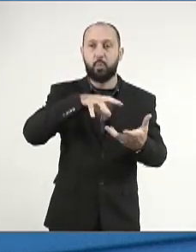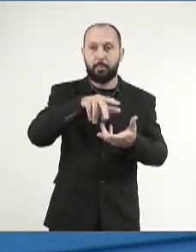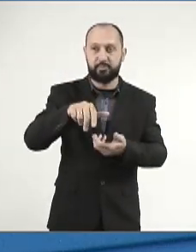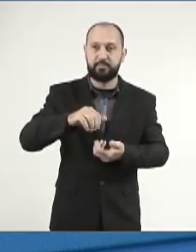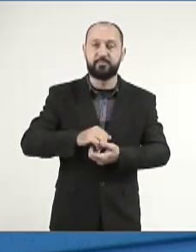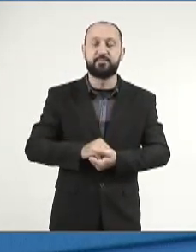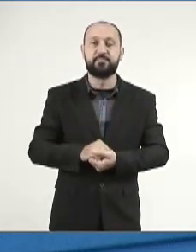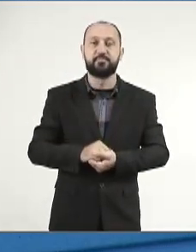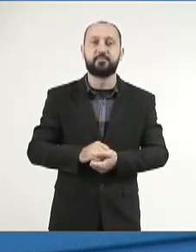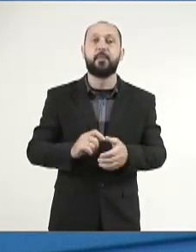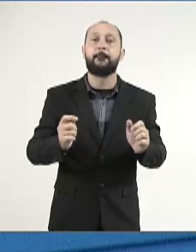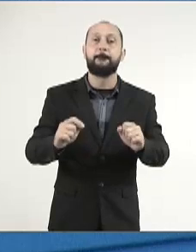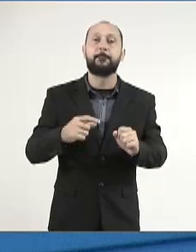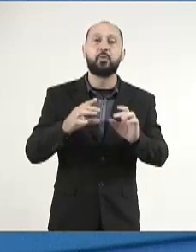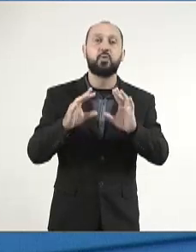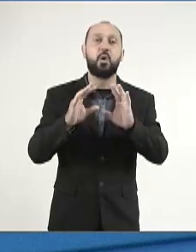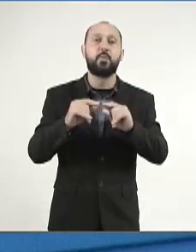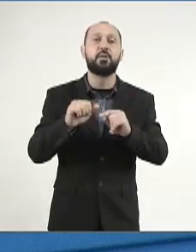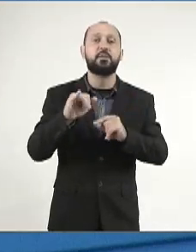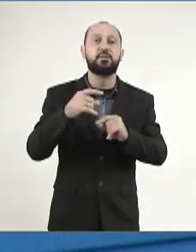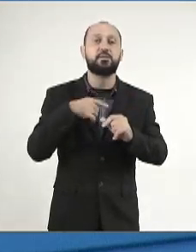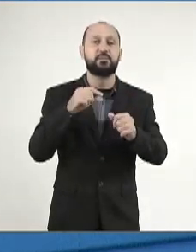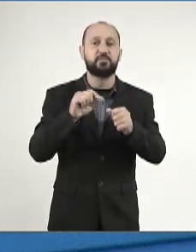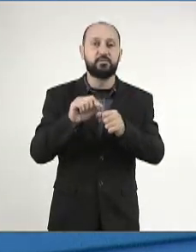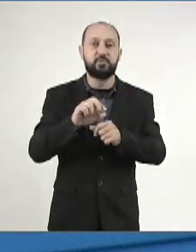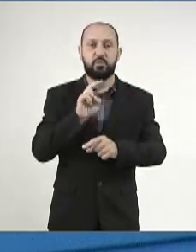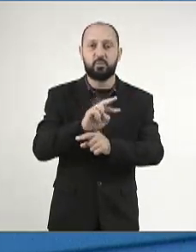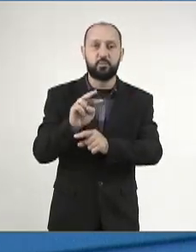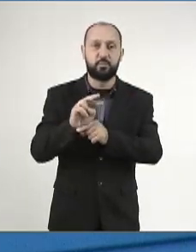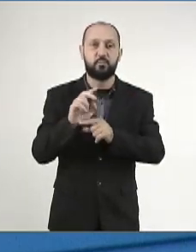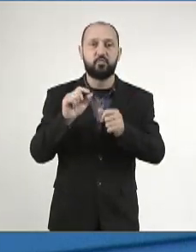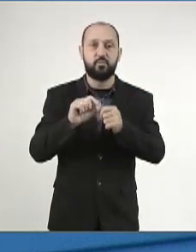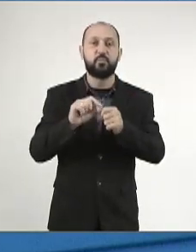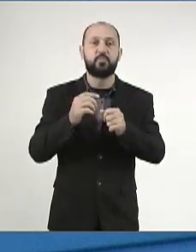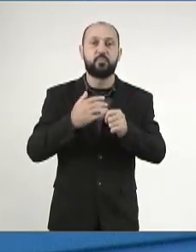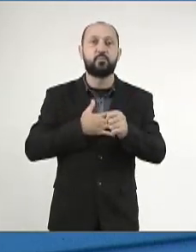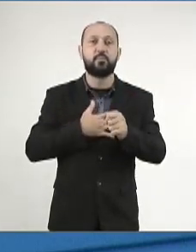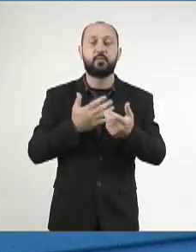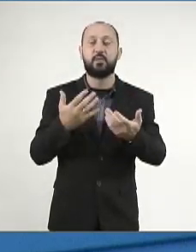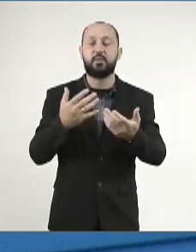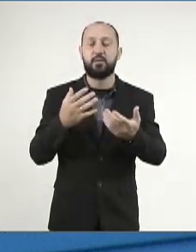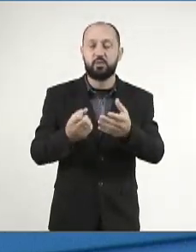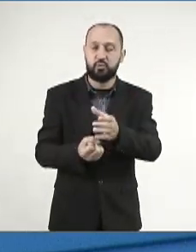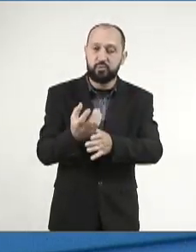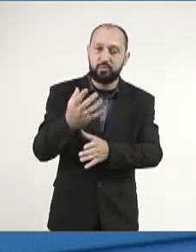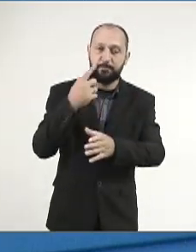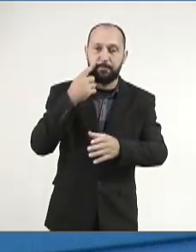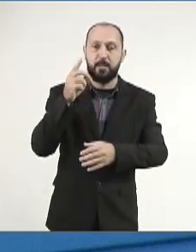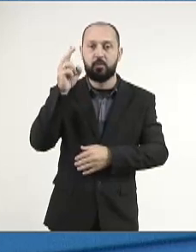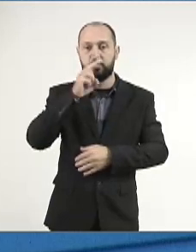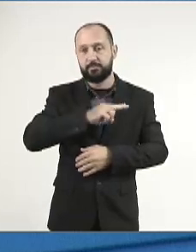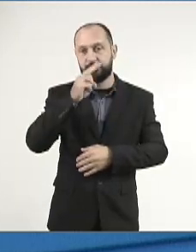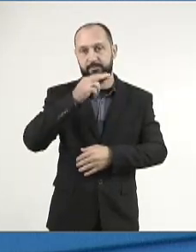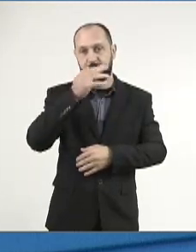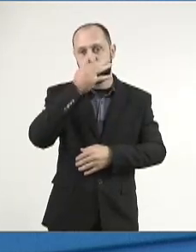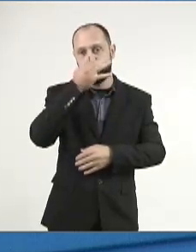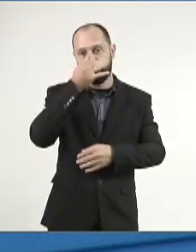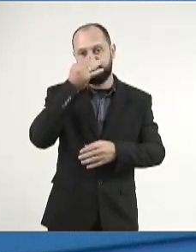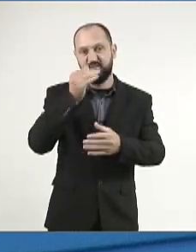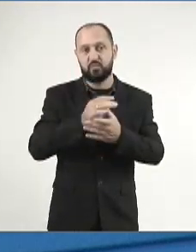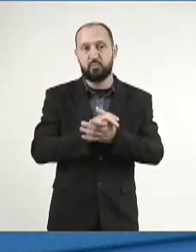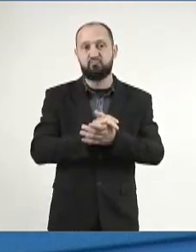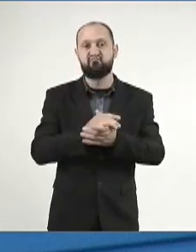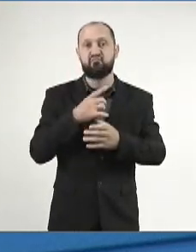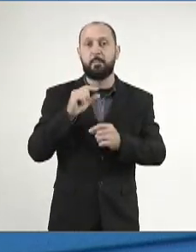que podem se extinguir se ações de conservação não forem implementadas de forma imediata. A